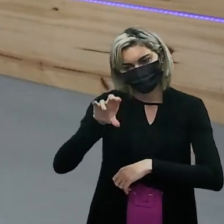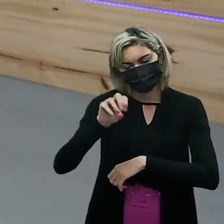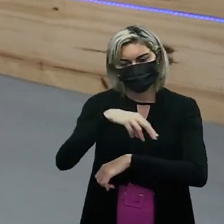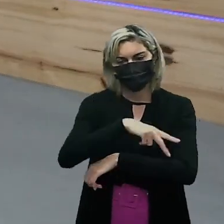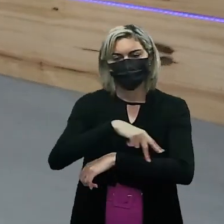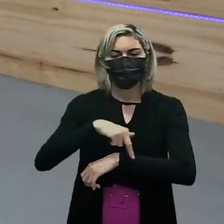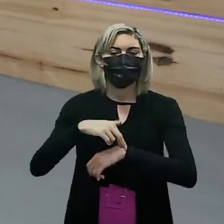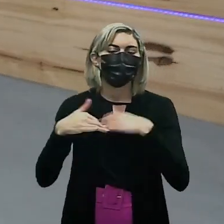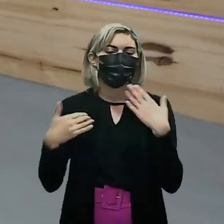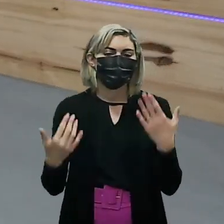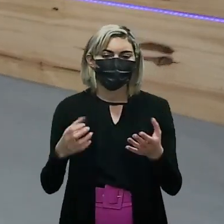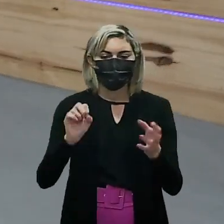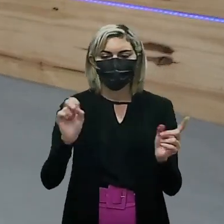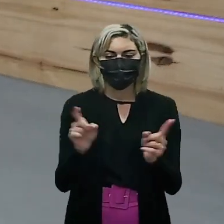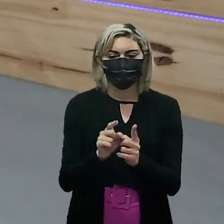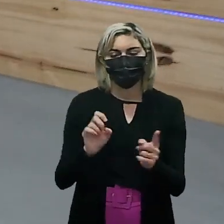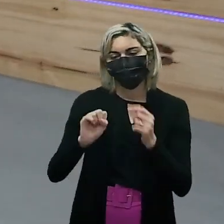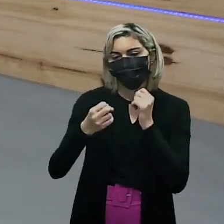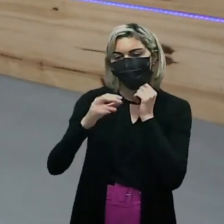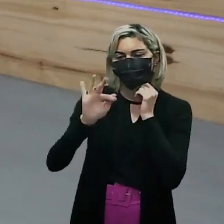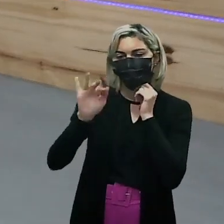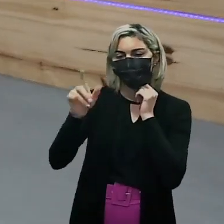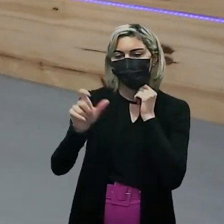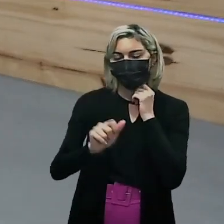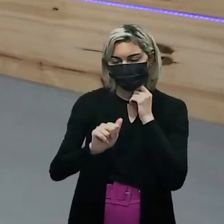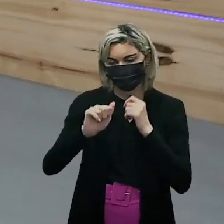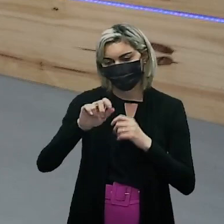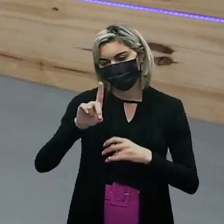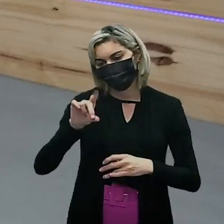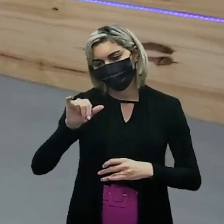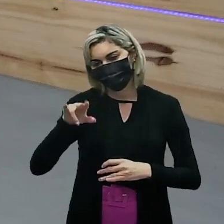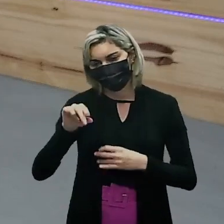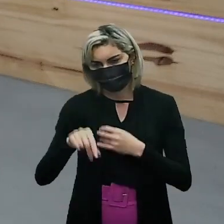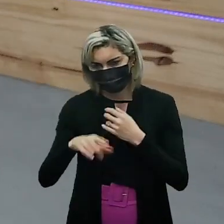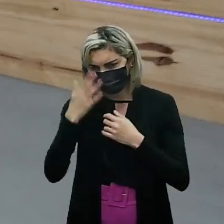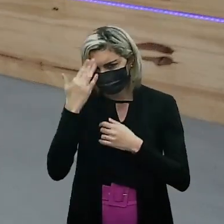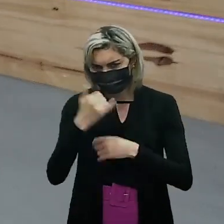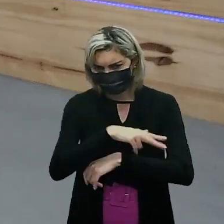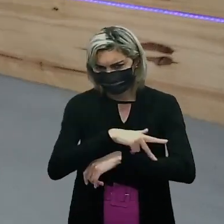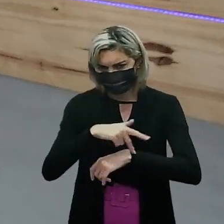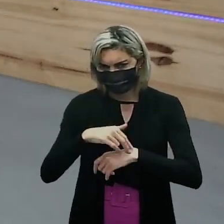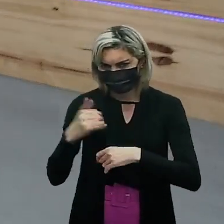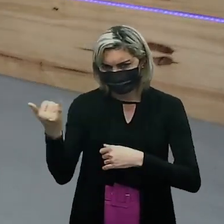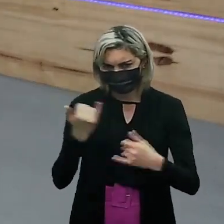Qual é o sufixo do aldeído? Sabe o que Michael falou pra mim?